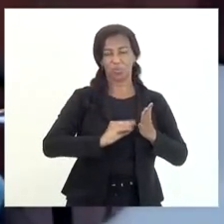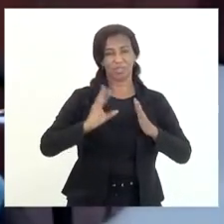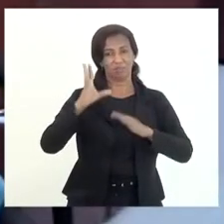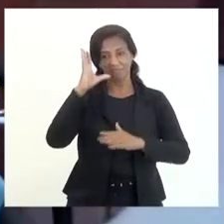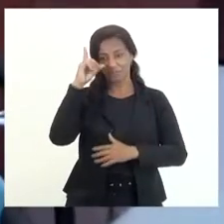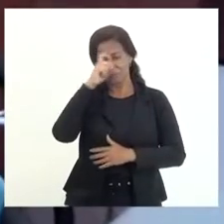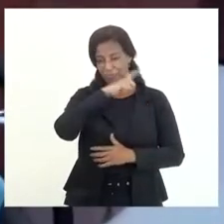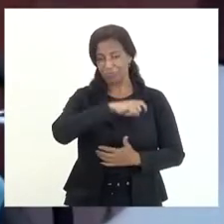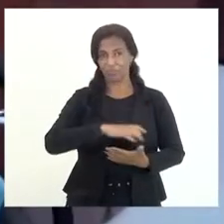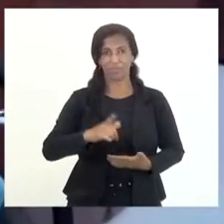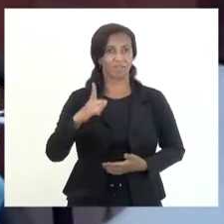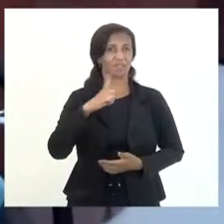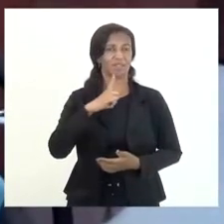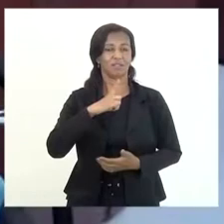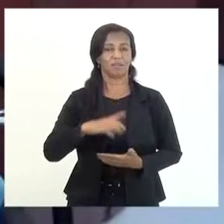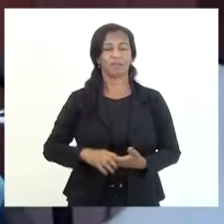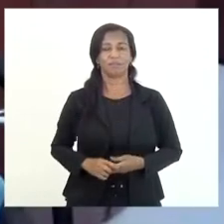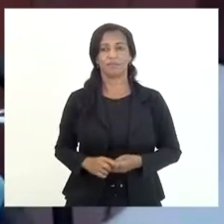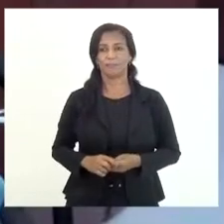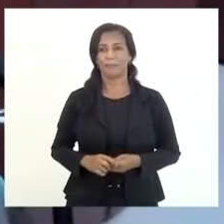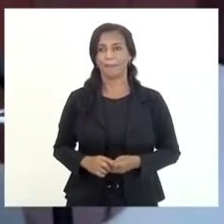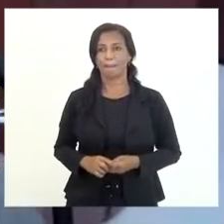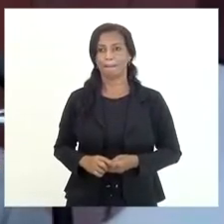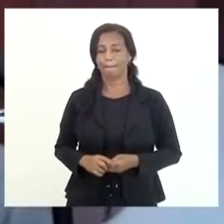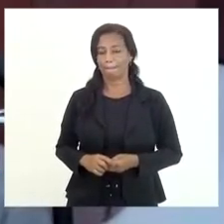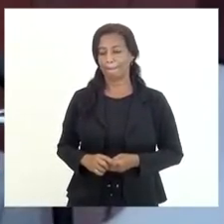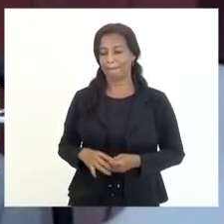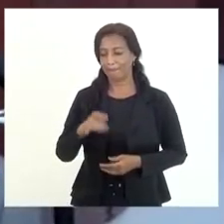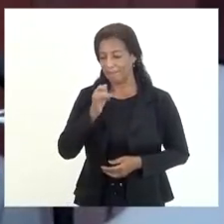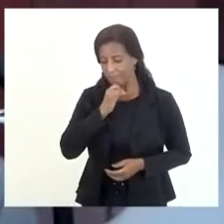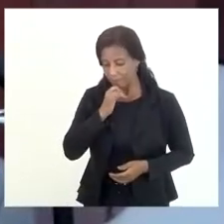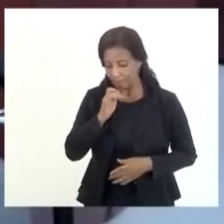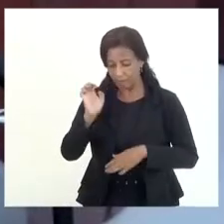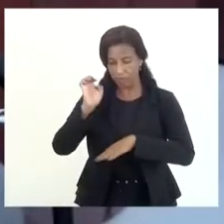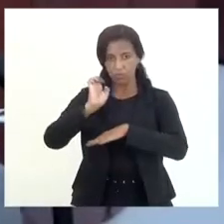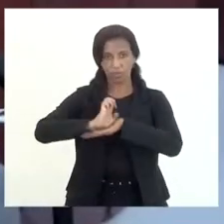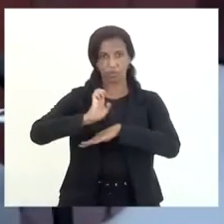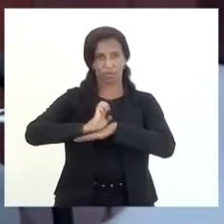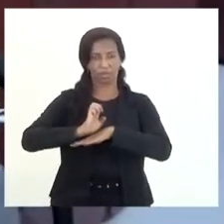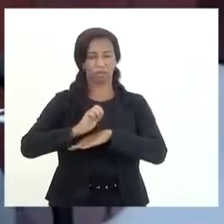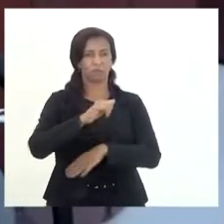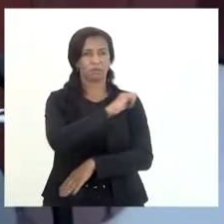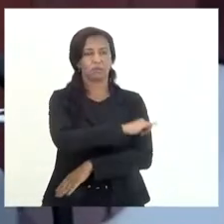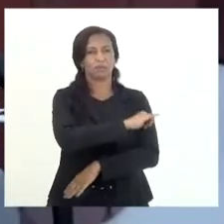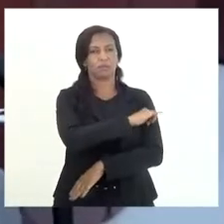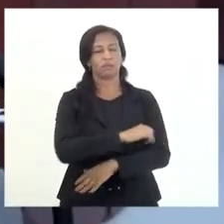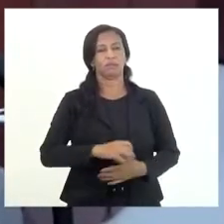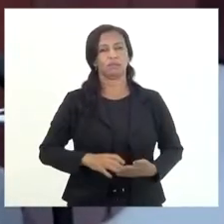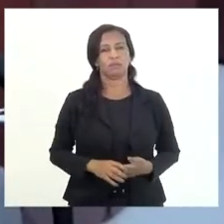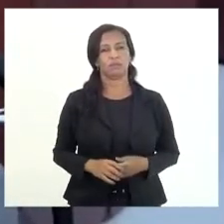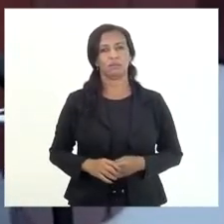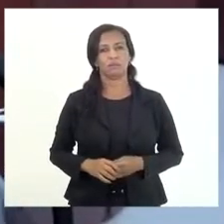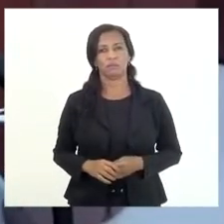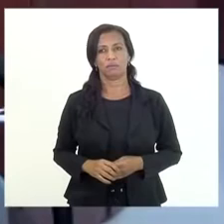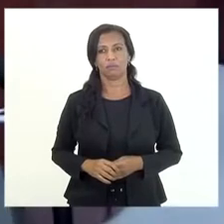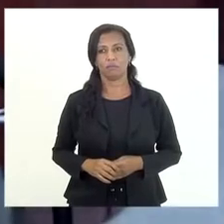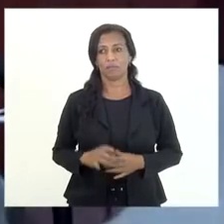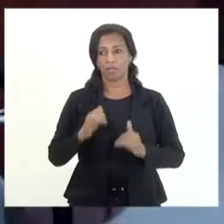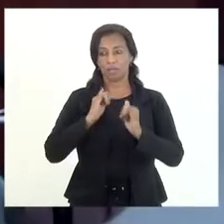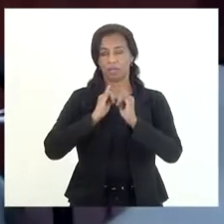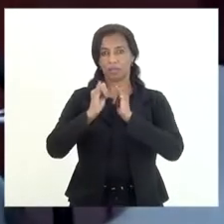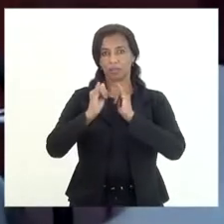então por exemplo o estado do Rio de Janeiro ele nas